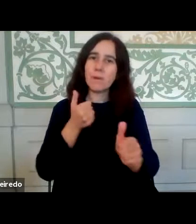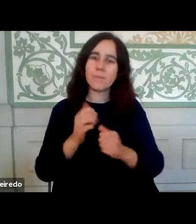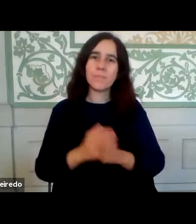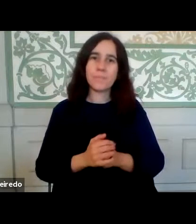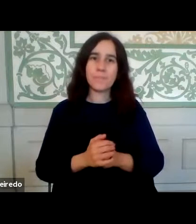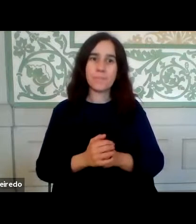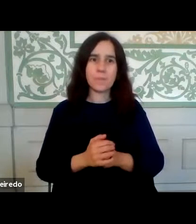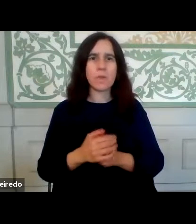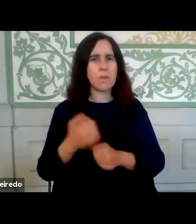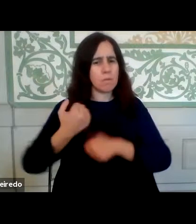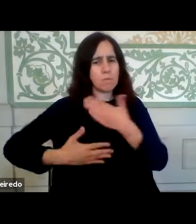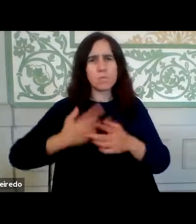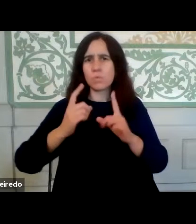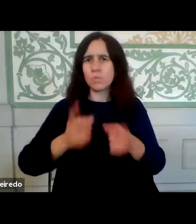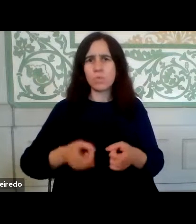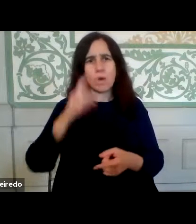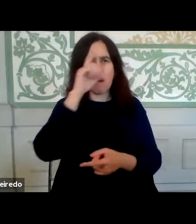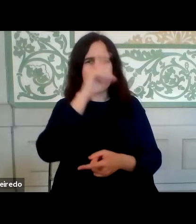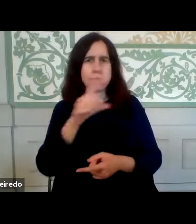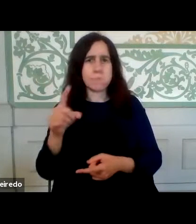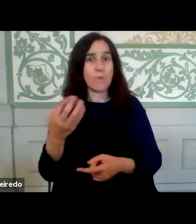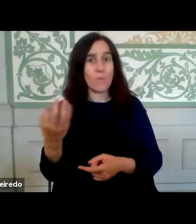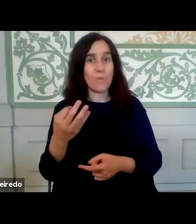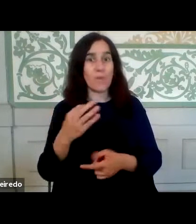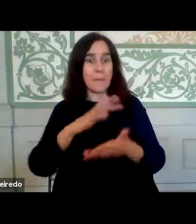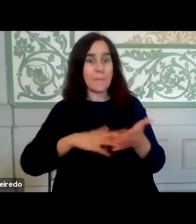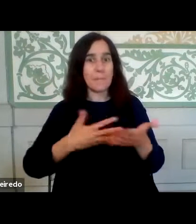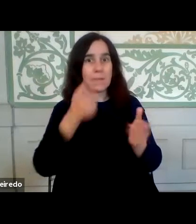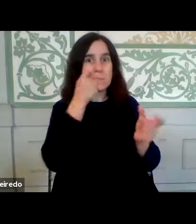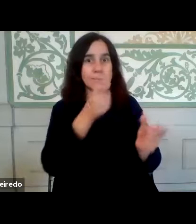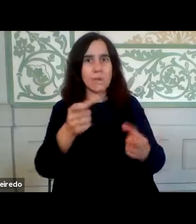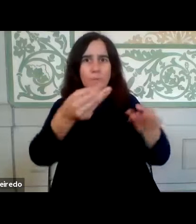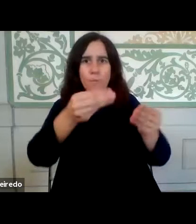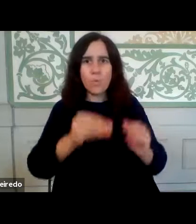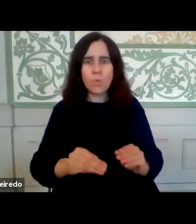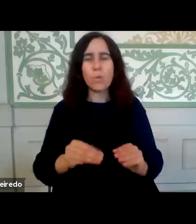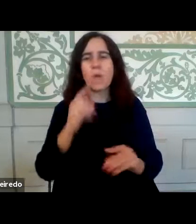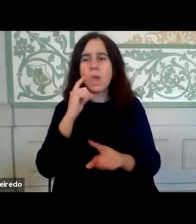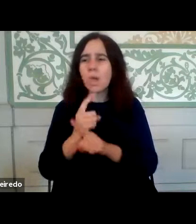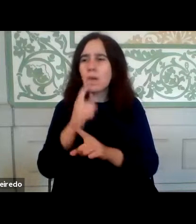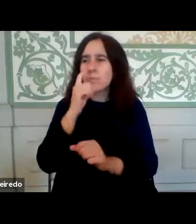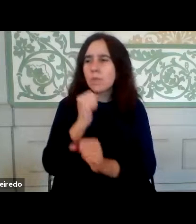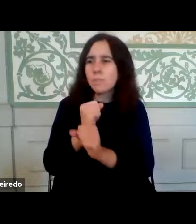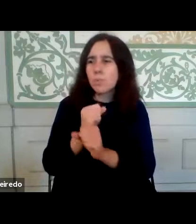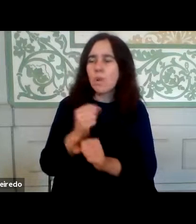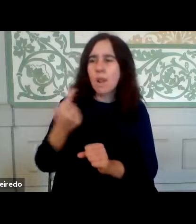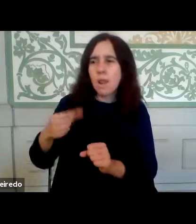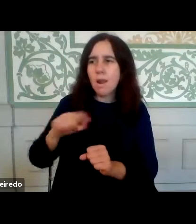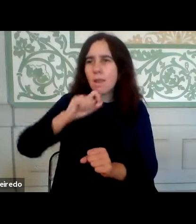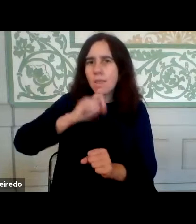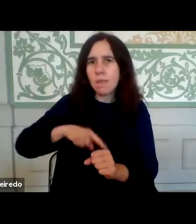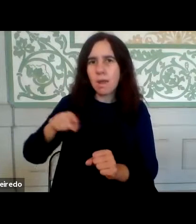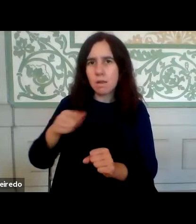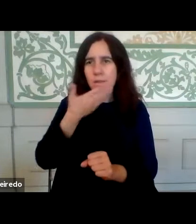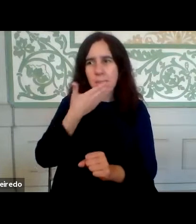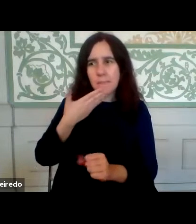operação começou, como todos sabemos, com a elaboração desses planos de contingência, identificando quer os trabalhadores que estavam nesta